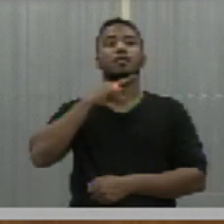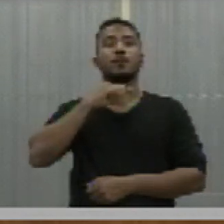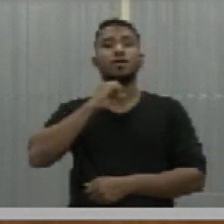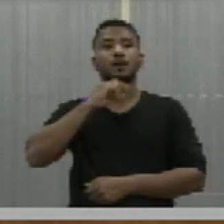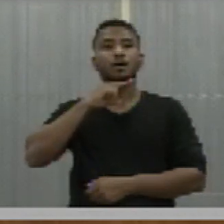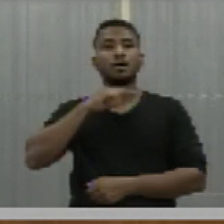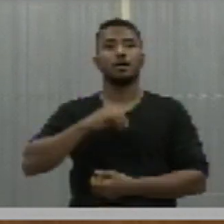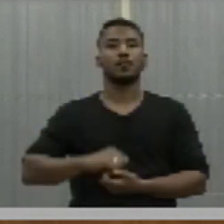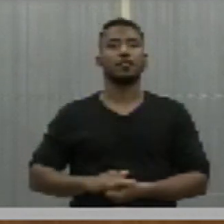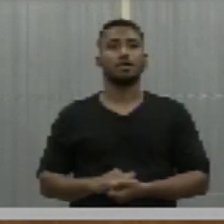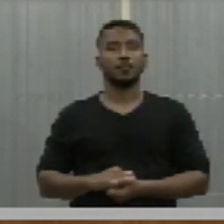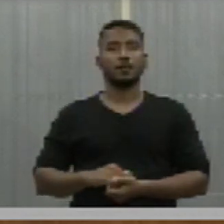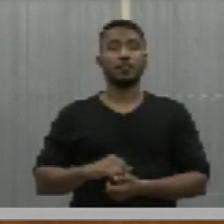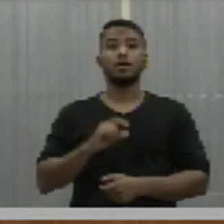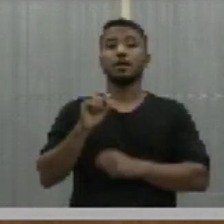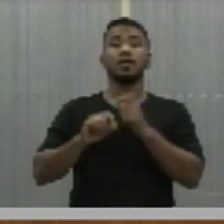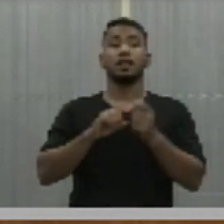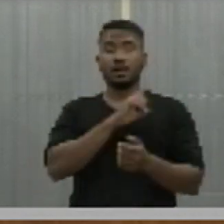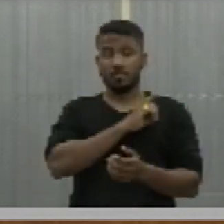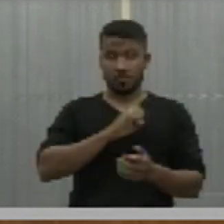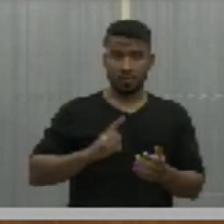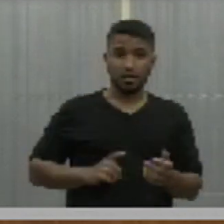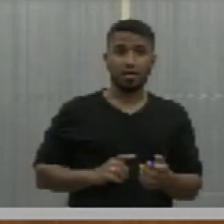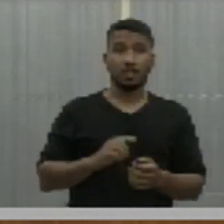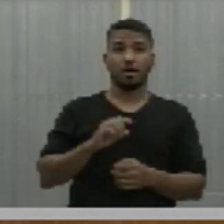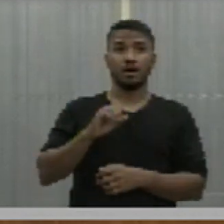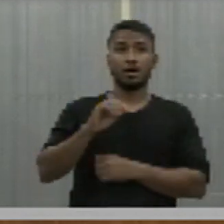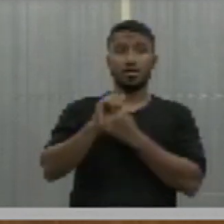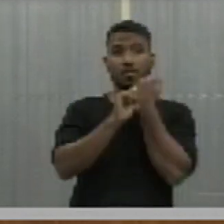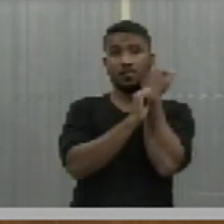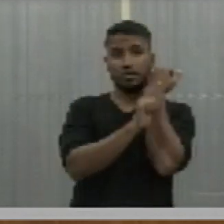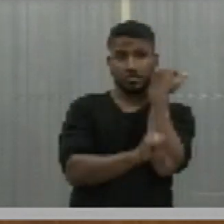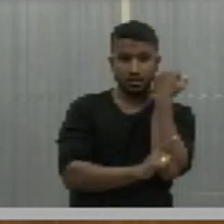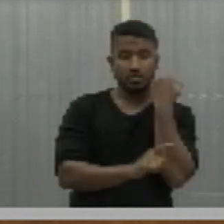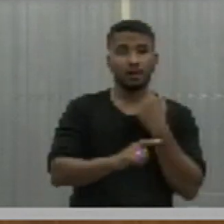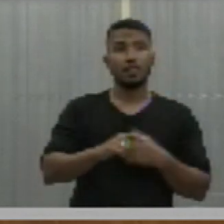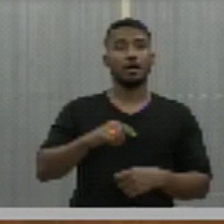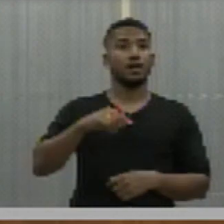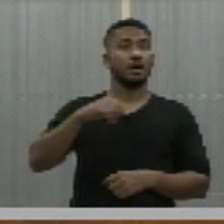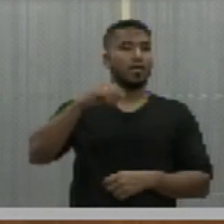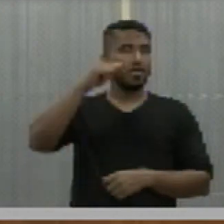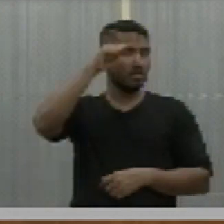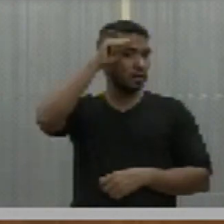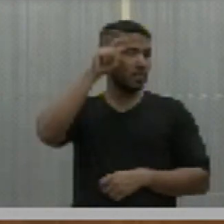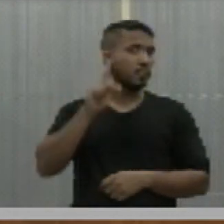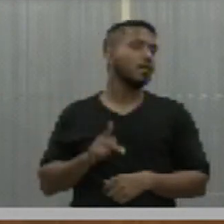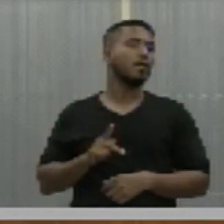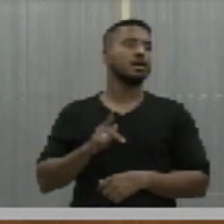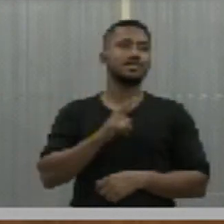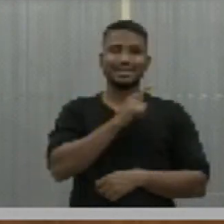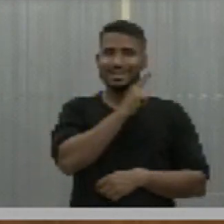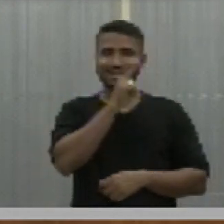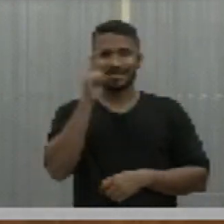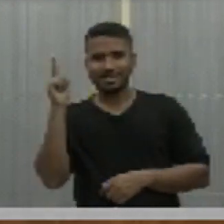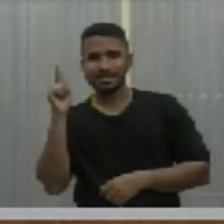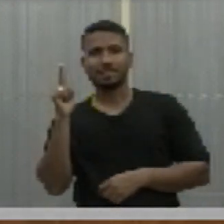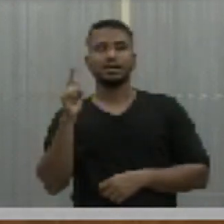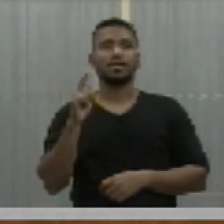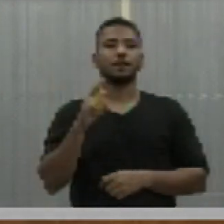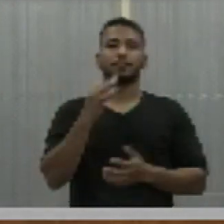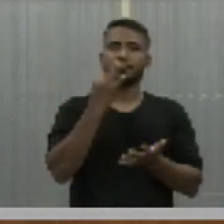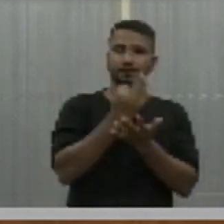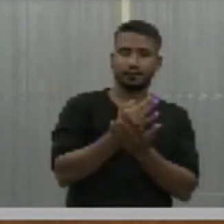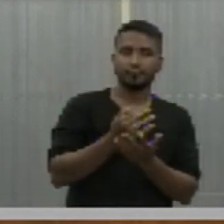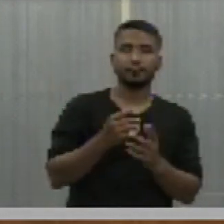Aos das ausências dos senhores deputados Aldo Gil, Ana Paula e Gracia Monsanto. Realizou-se a 41ª sessão ordinária da 1ª